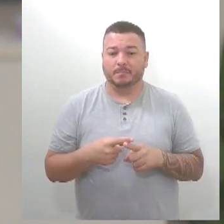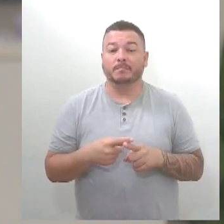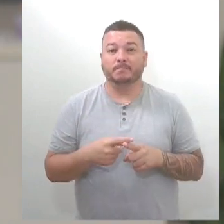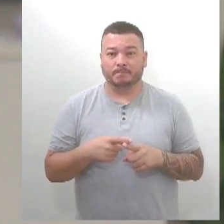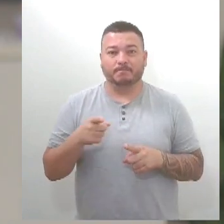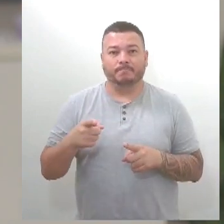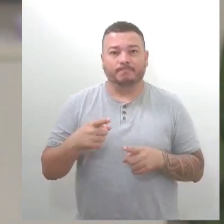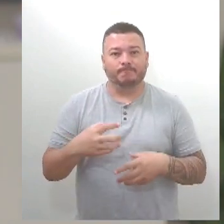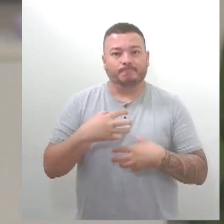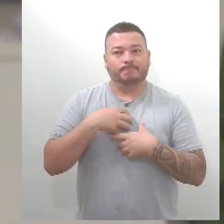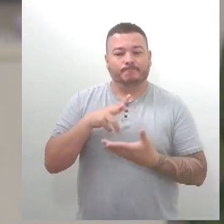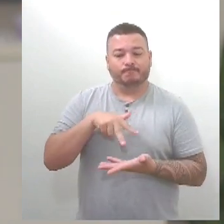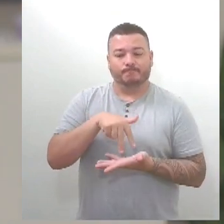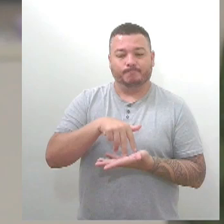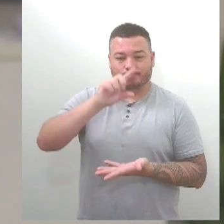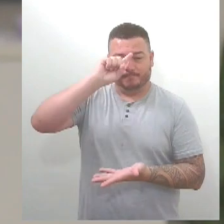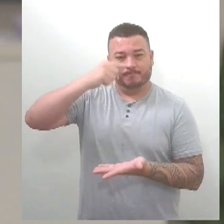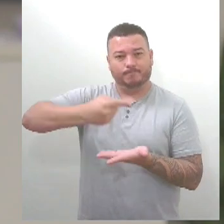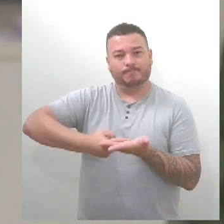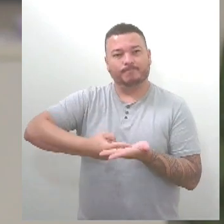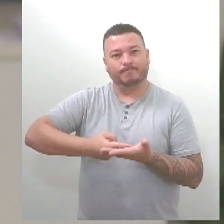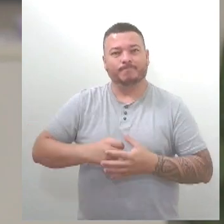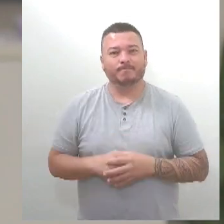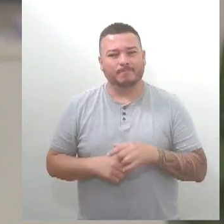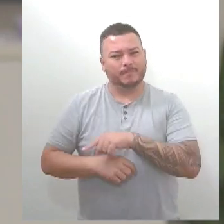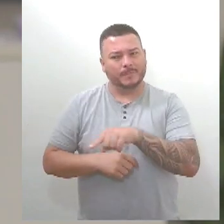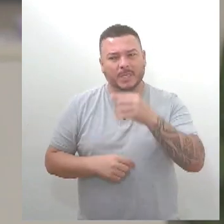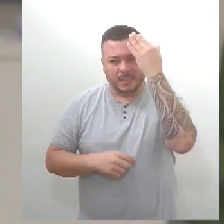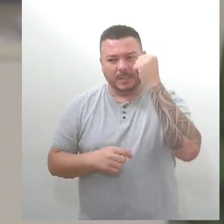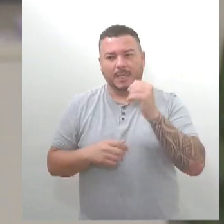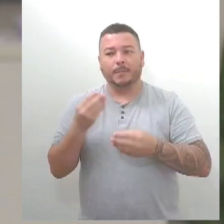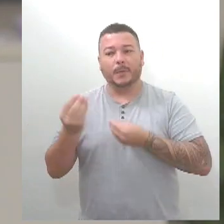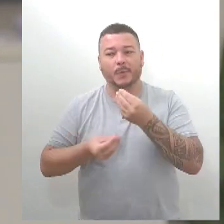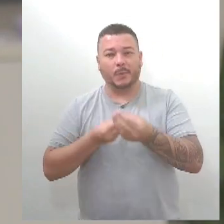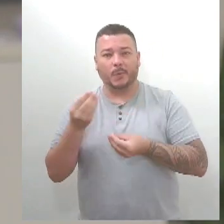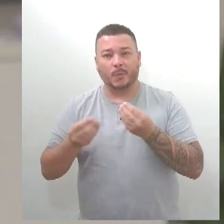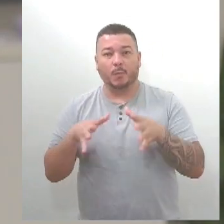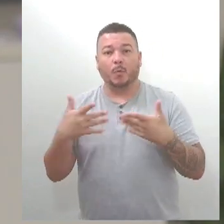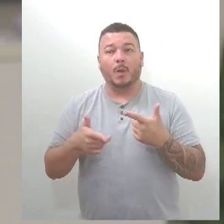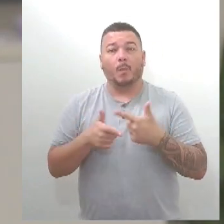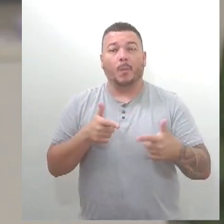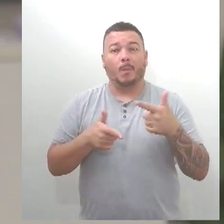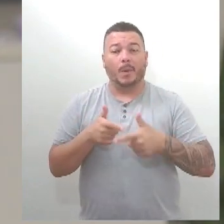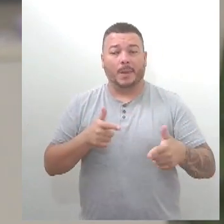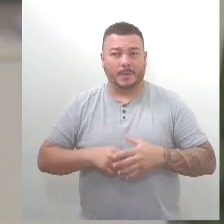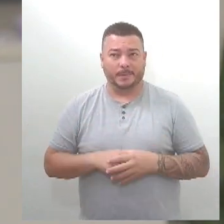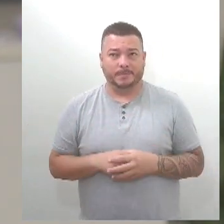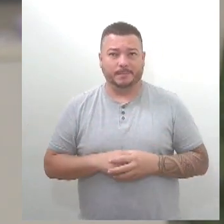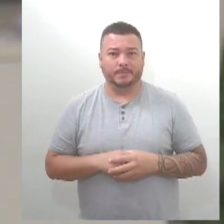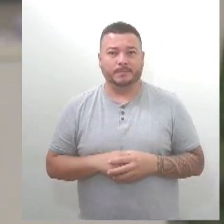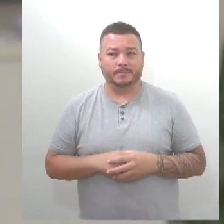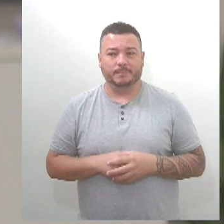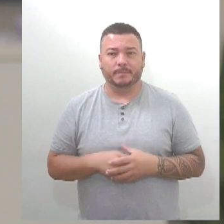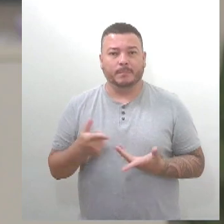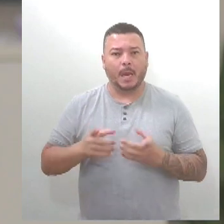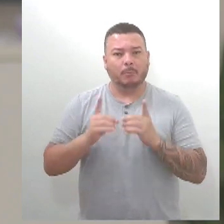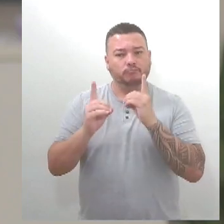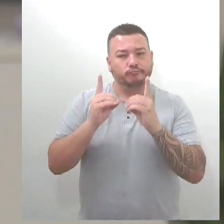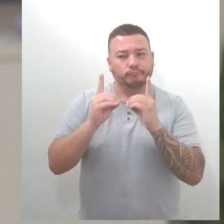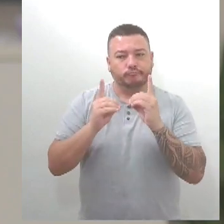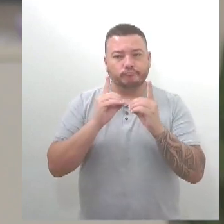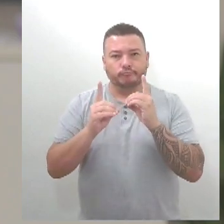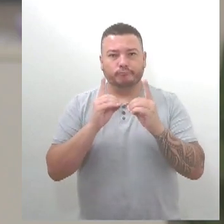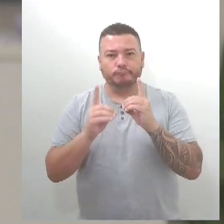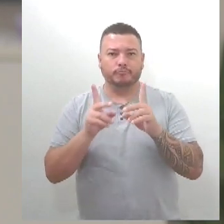da própria decisão, ou seja, elas mesmas sabem qual o problema que mais incomoda e elas, através de um diálogo conduzido pelo mediador,